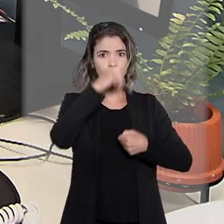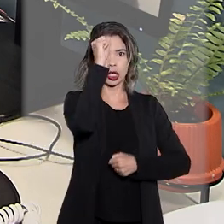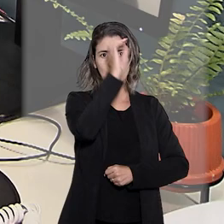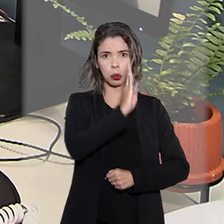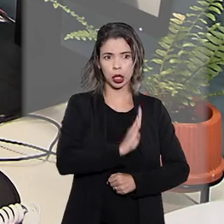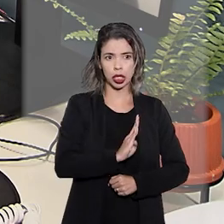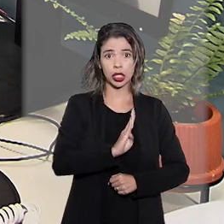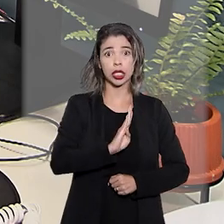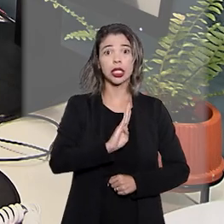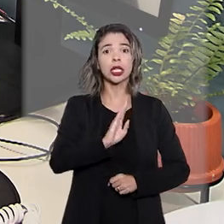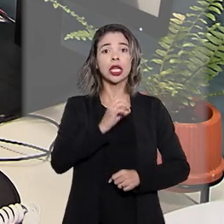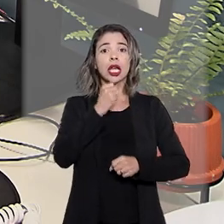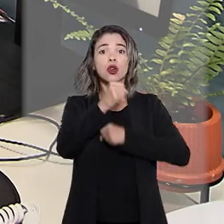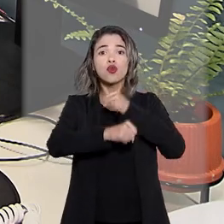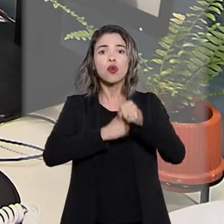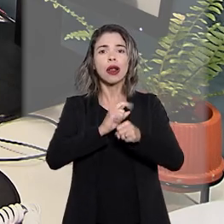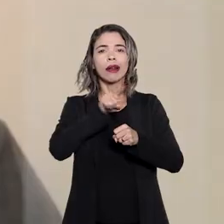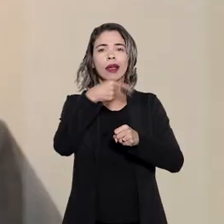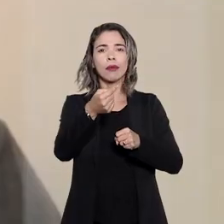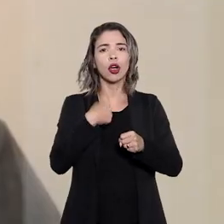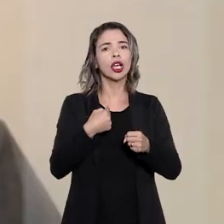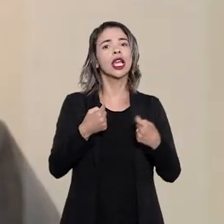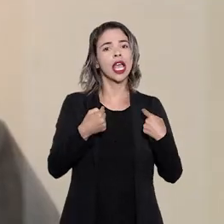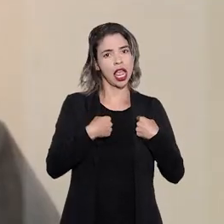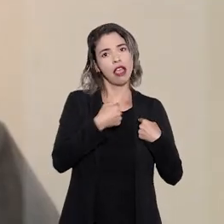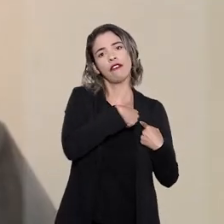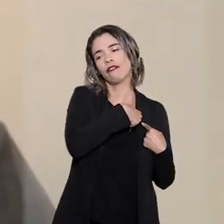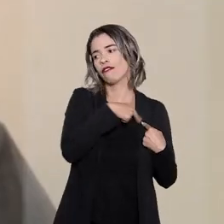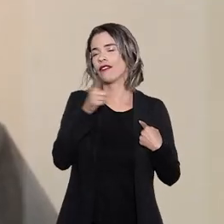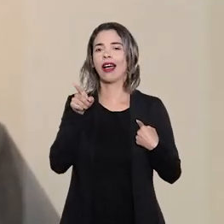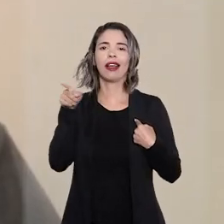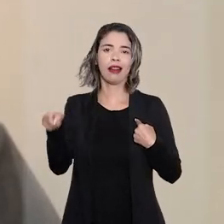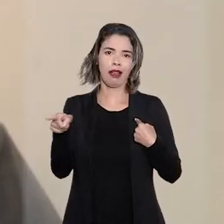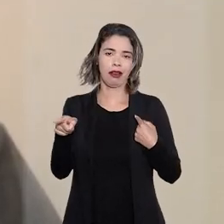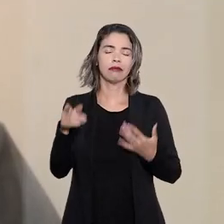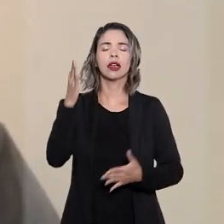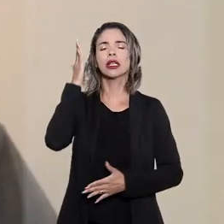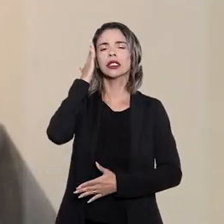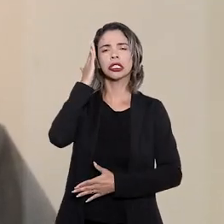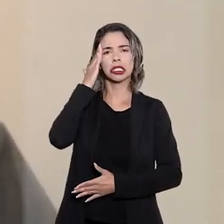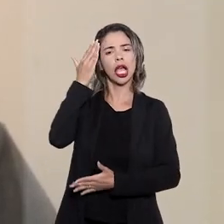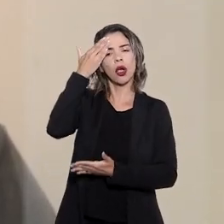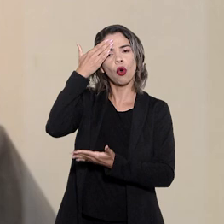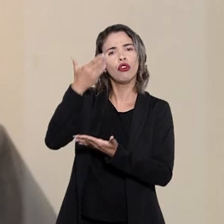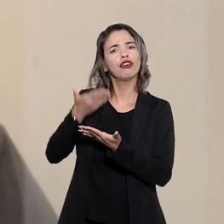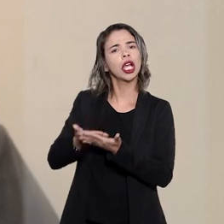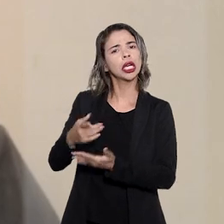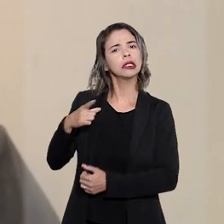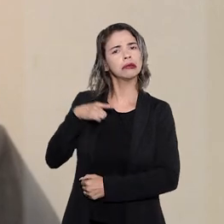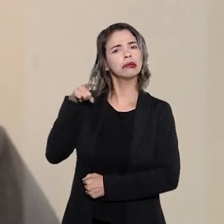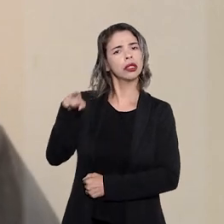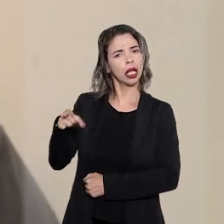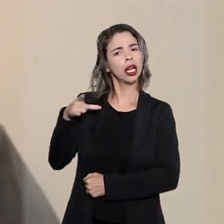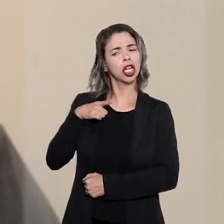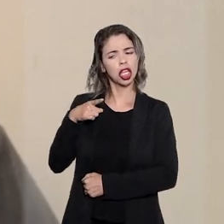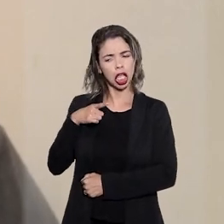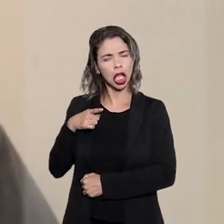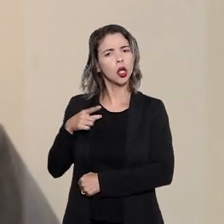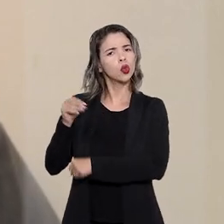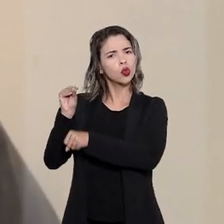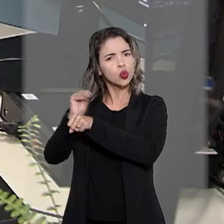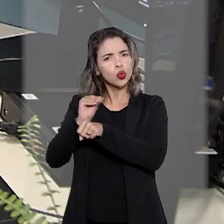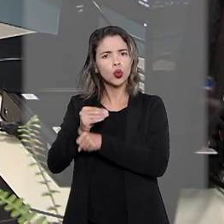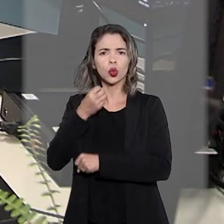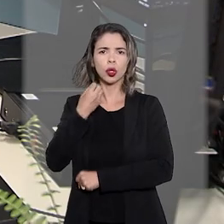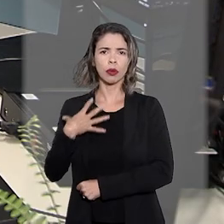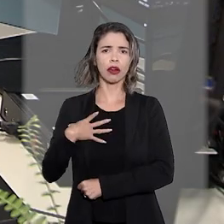no ano seguinte eu vou lá e vejo ela. Há uma confiança, né? Eu sei da forma que a Márcia cria a Júlia,